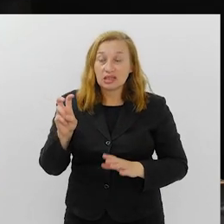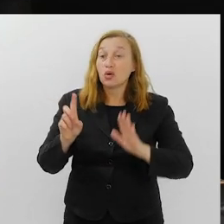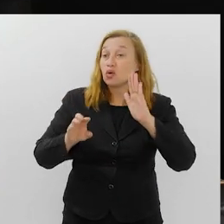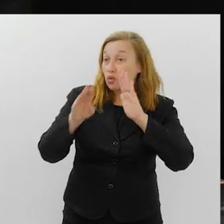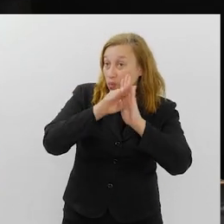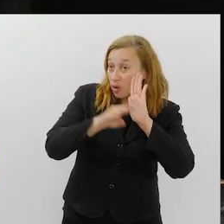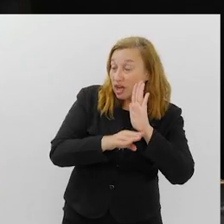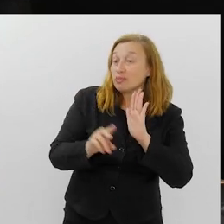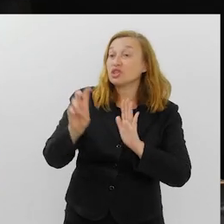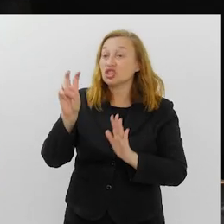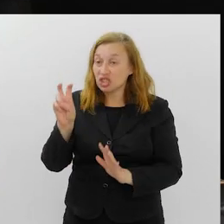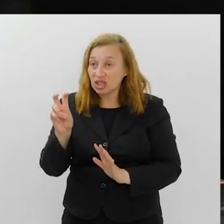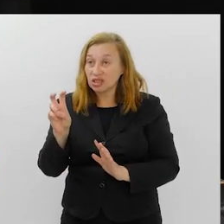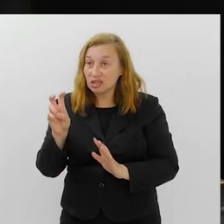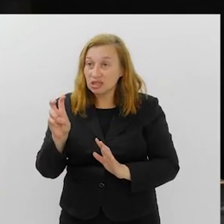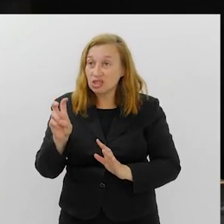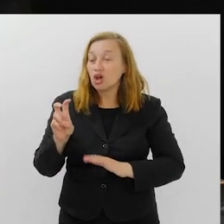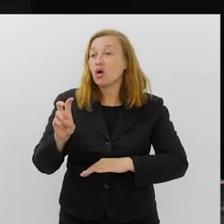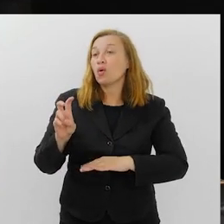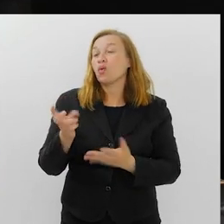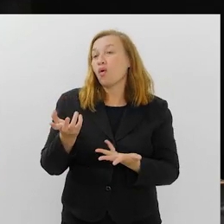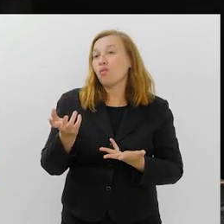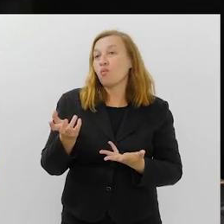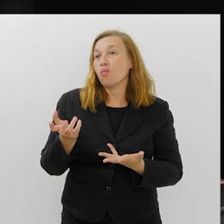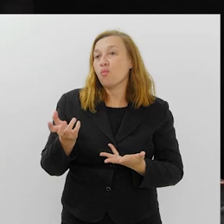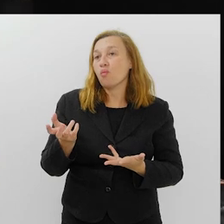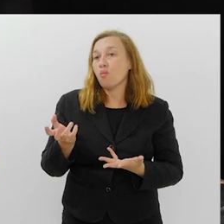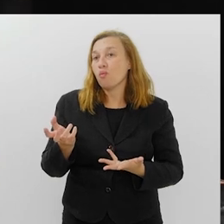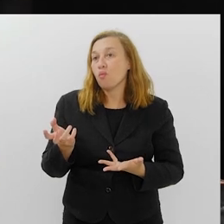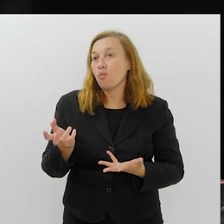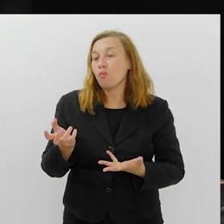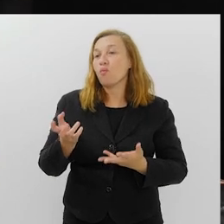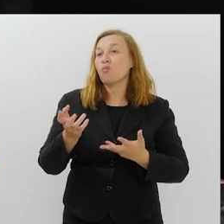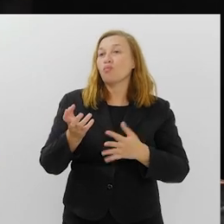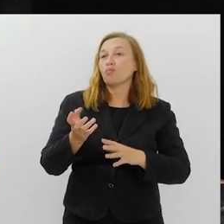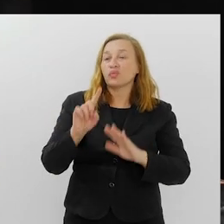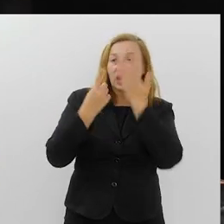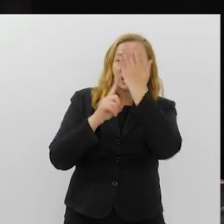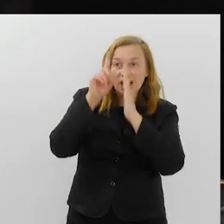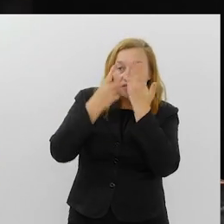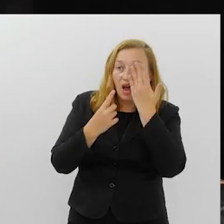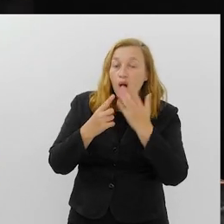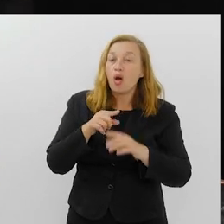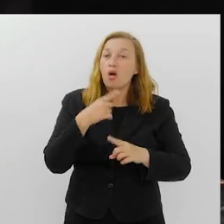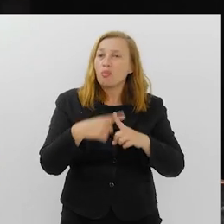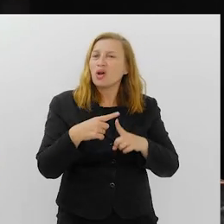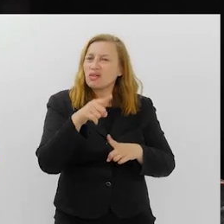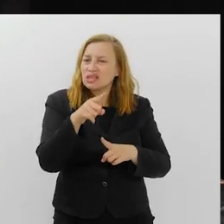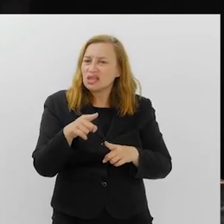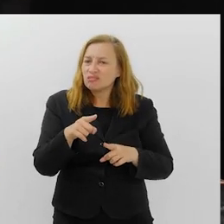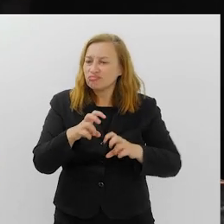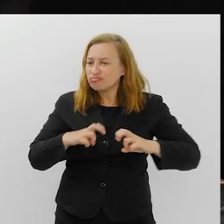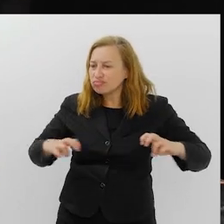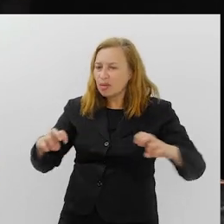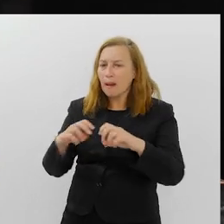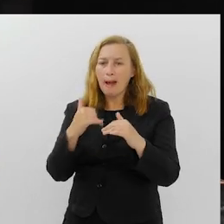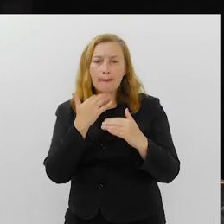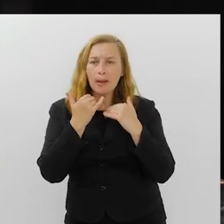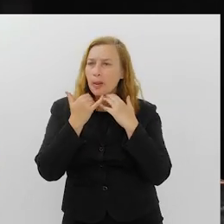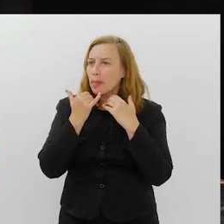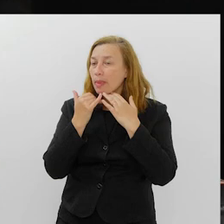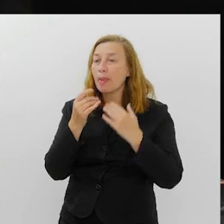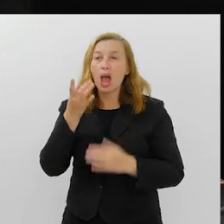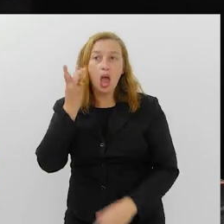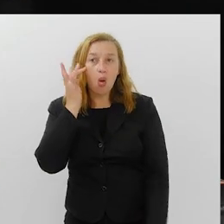o próprio Renato Lázio que esteve aqui fez uma proposta. Por você não faz uma mesa de debates, de bate-papo? Eu acho que isso pode ser interessante.